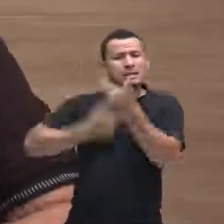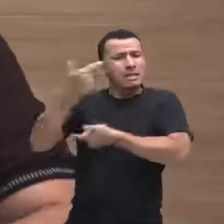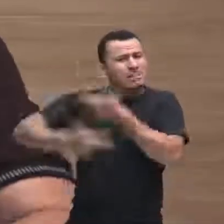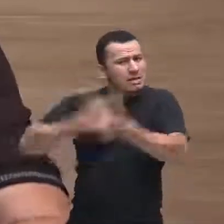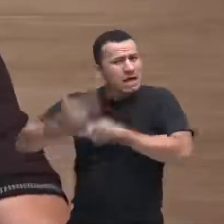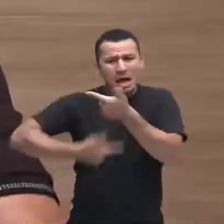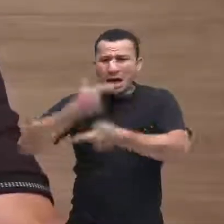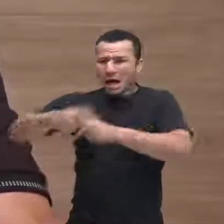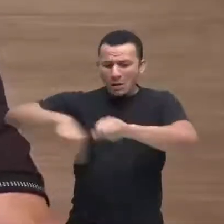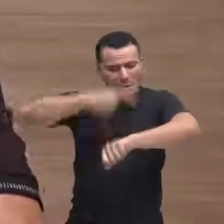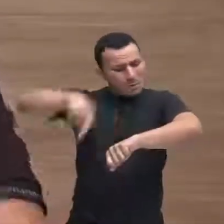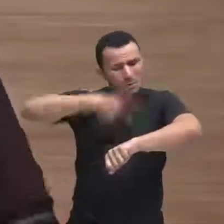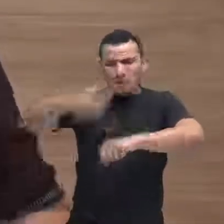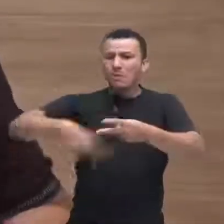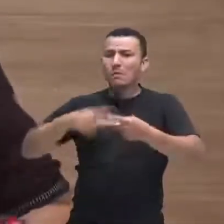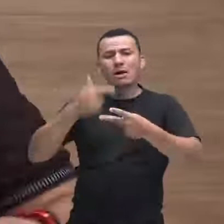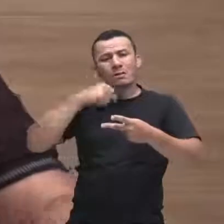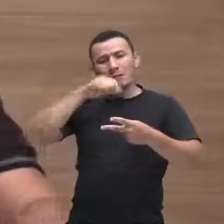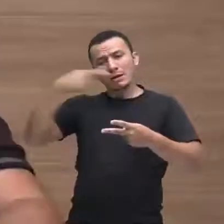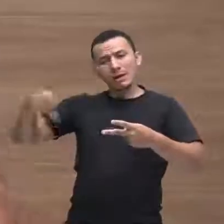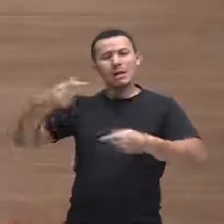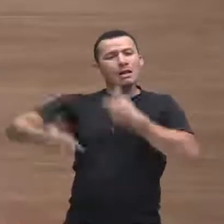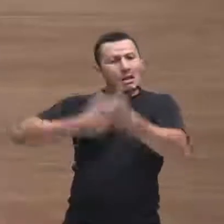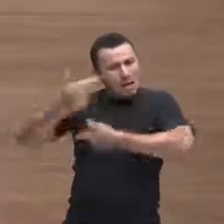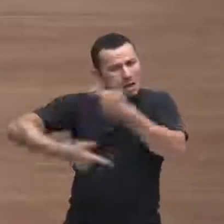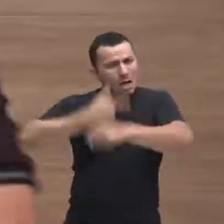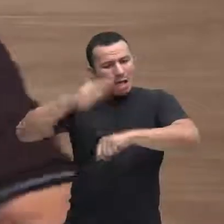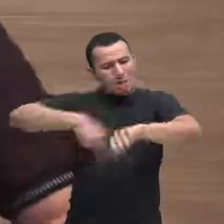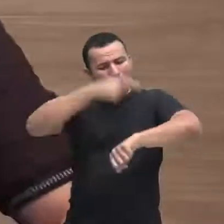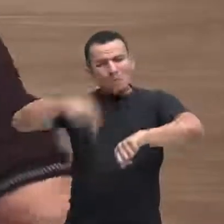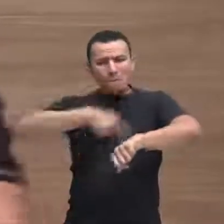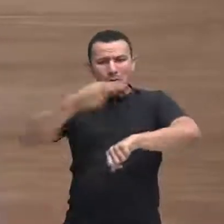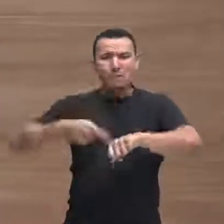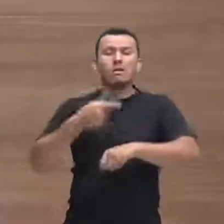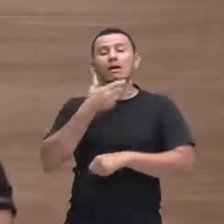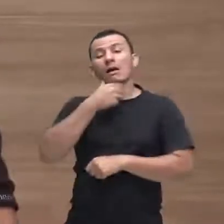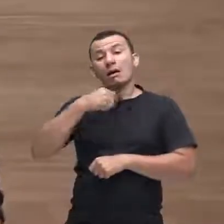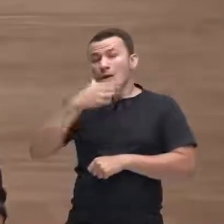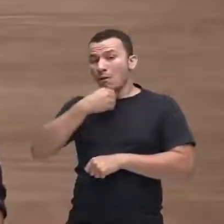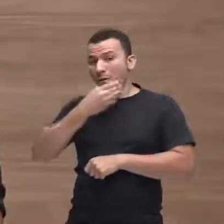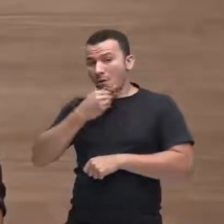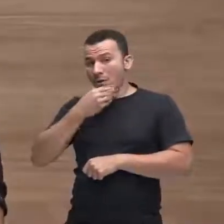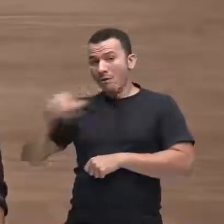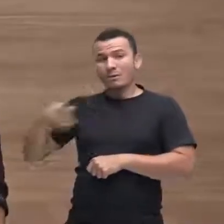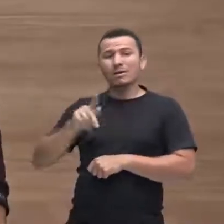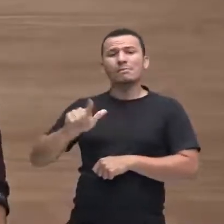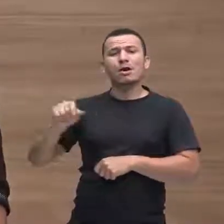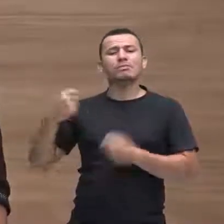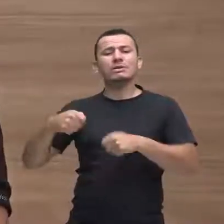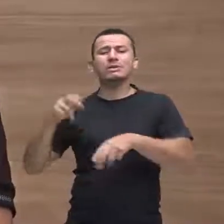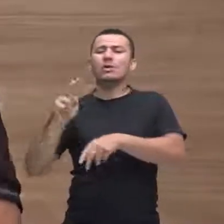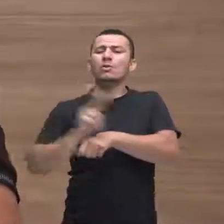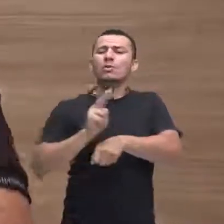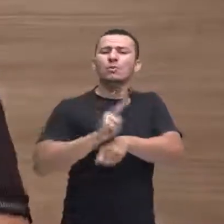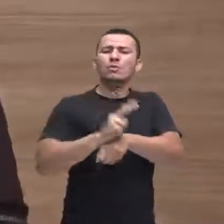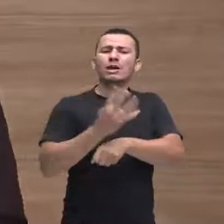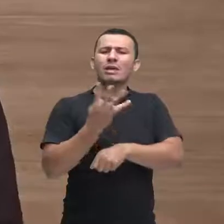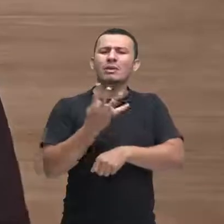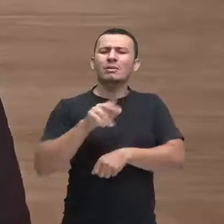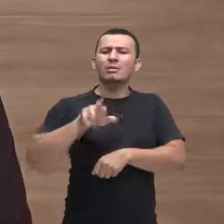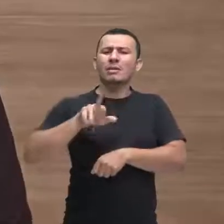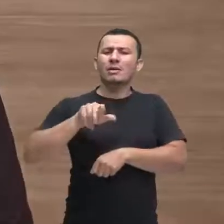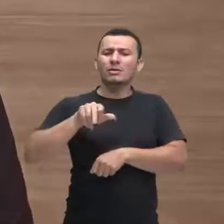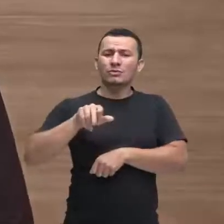a mãe que trabalhava direto, Paulo precisou cuidar dos outros quatro irmãos, mas Paulo